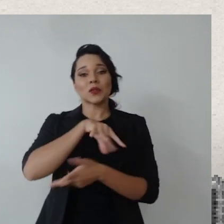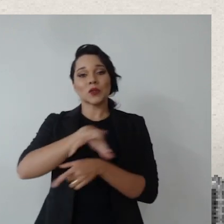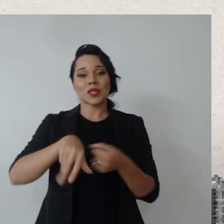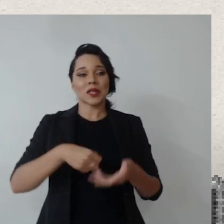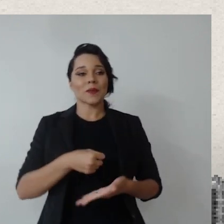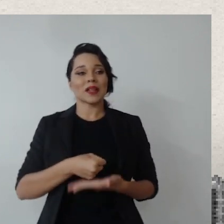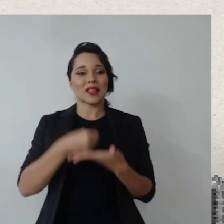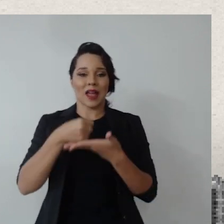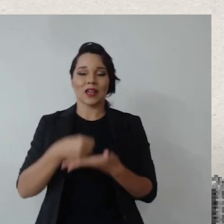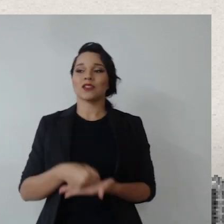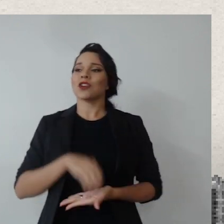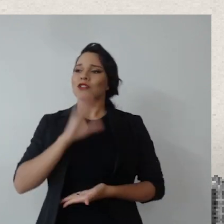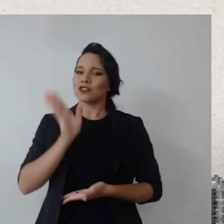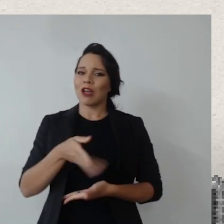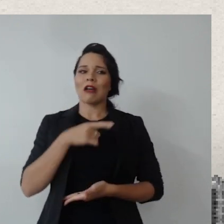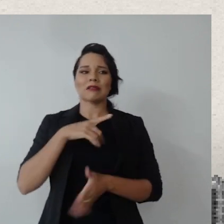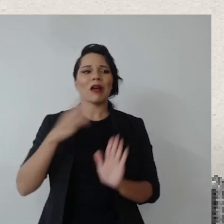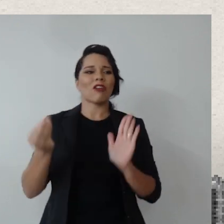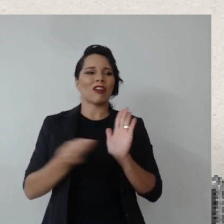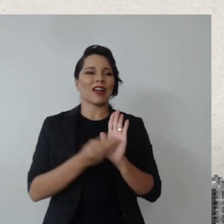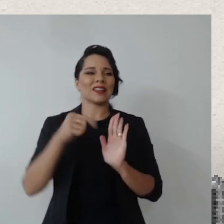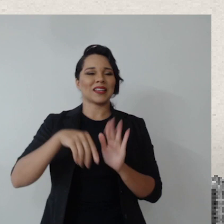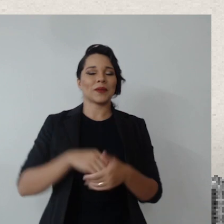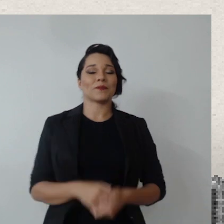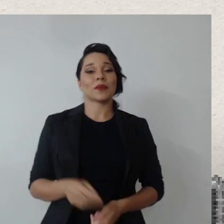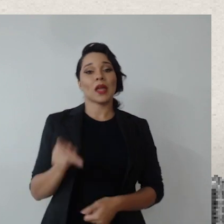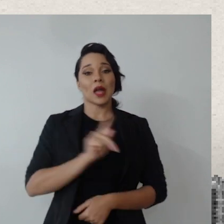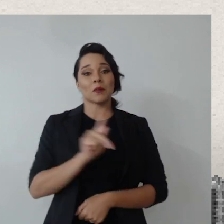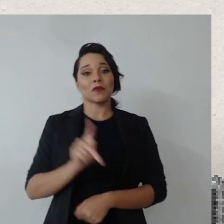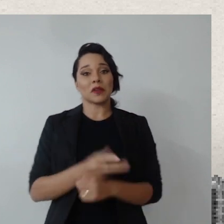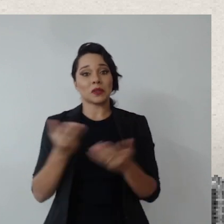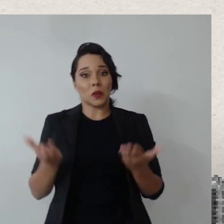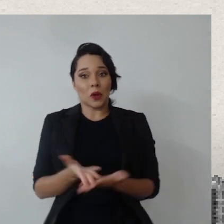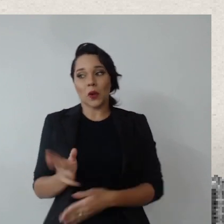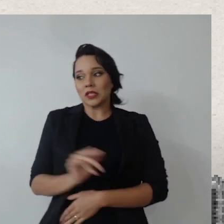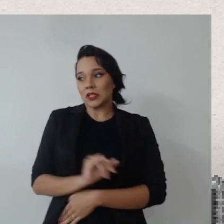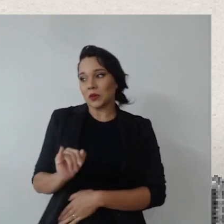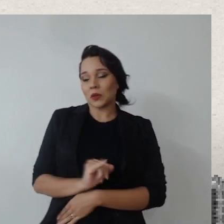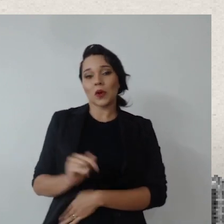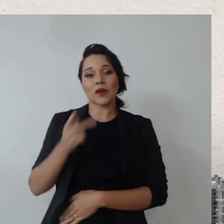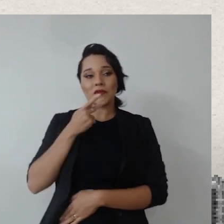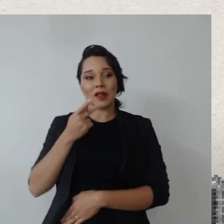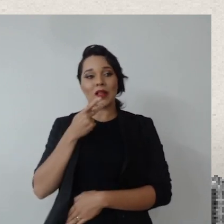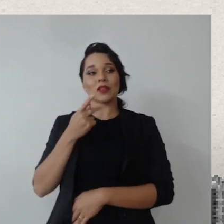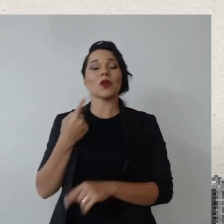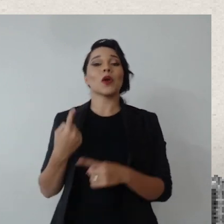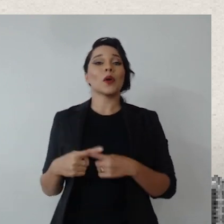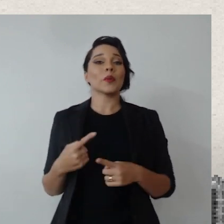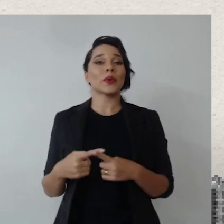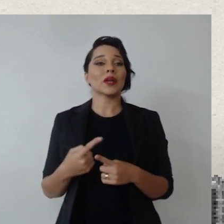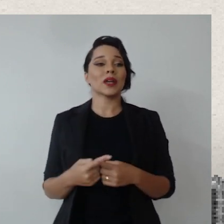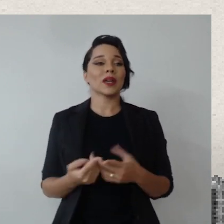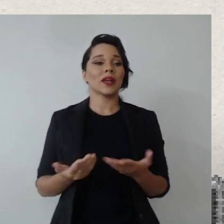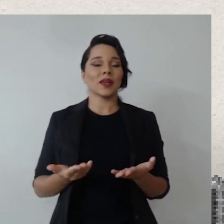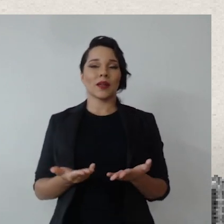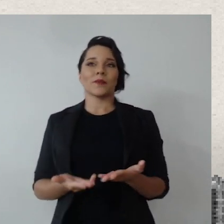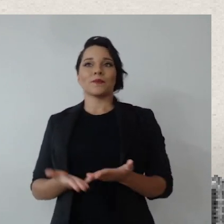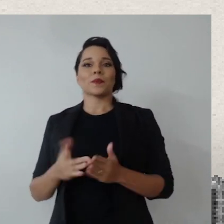sustentabilidade já está incutido ali, e eu vi a professora hoje, a instrutora, falando, até porque os